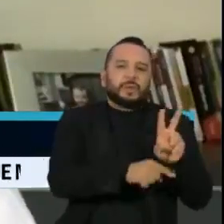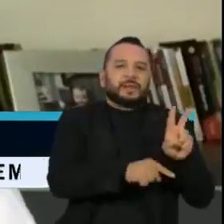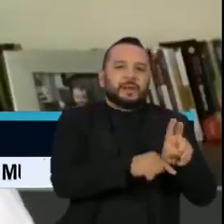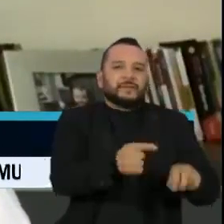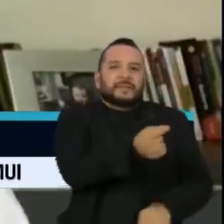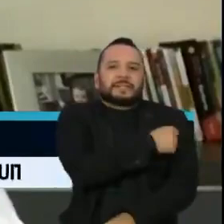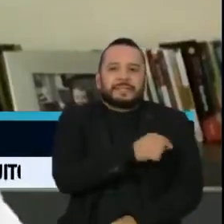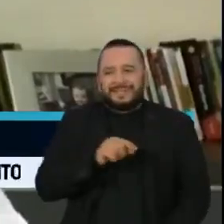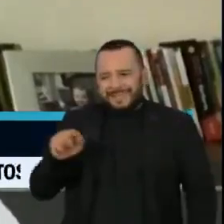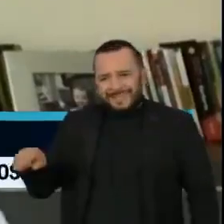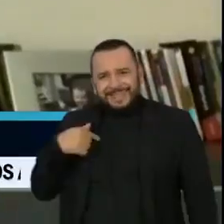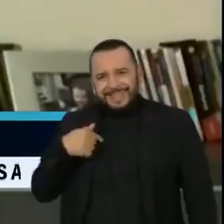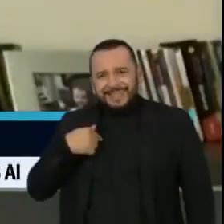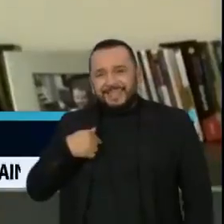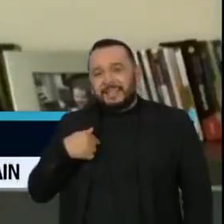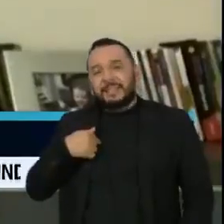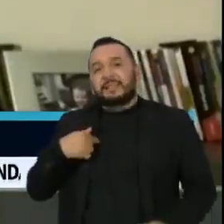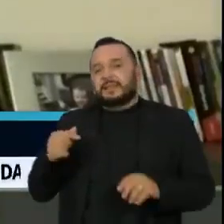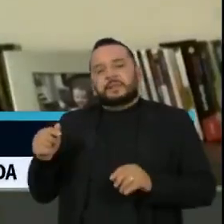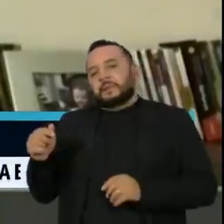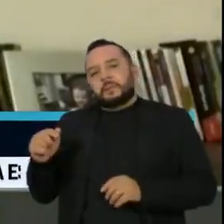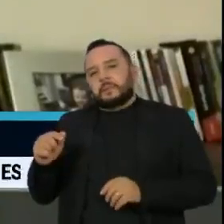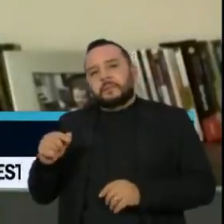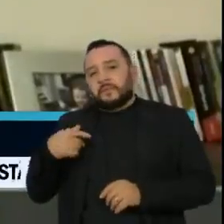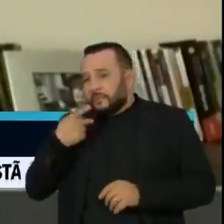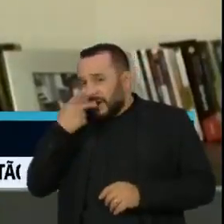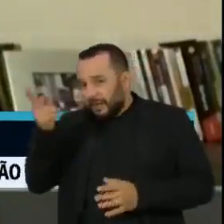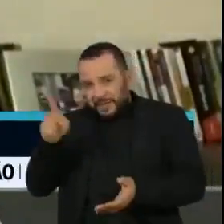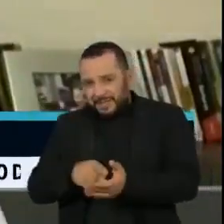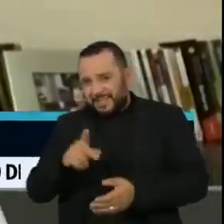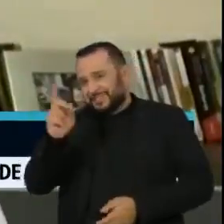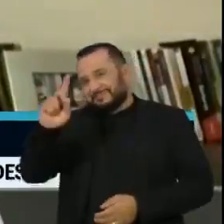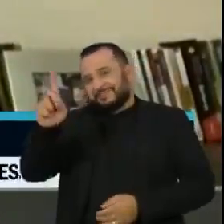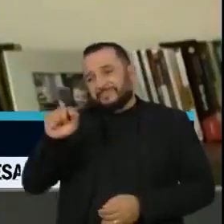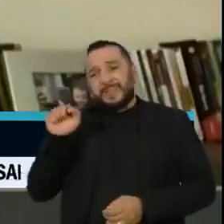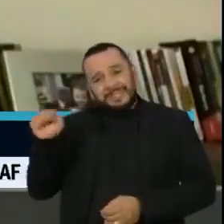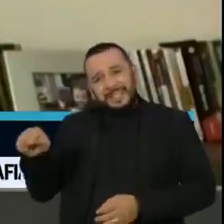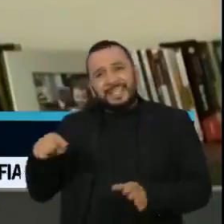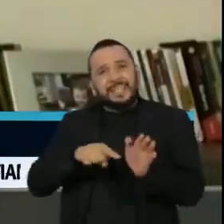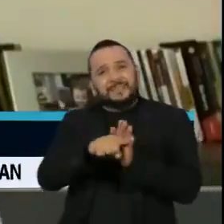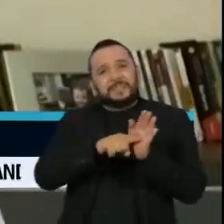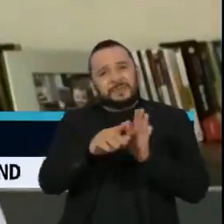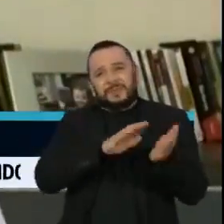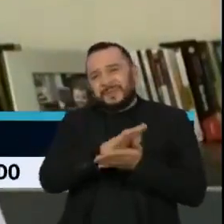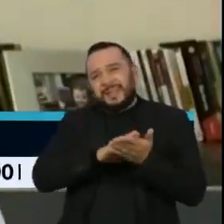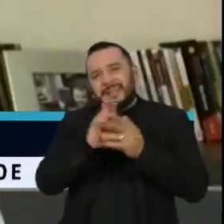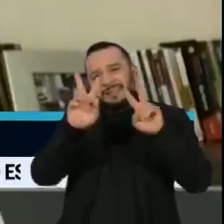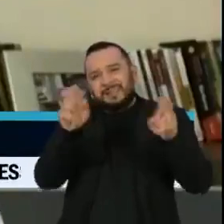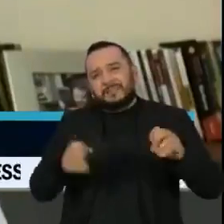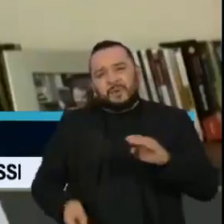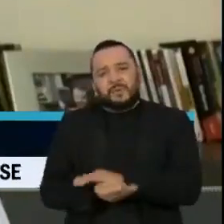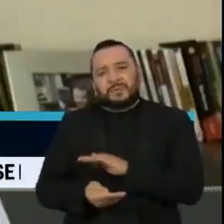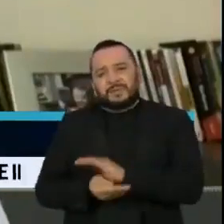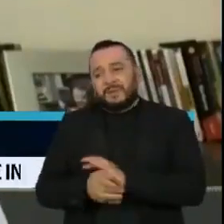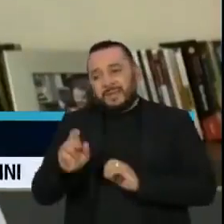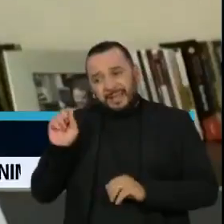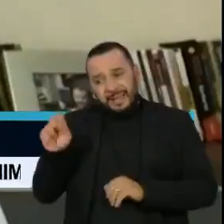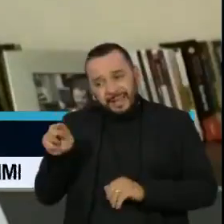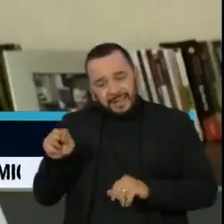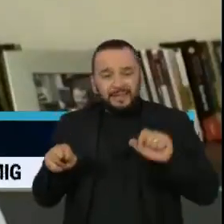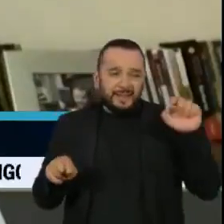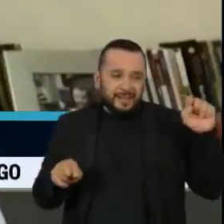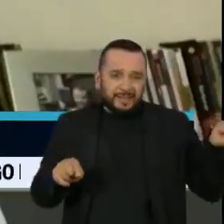essa versão que eles estão dando. O fato verdadeiro, nós sabemos que ele não investigou absolutamente nada. Nem ele e nenhum